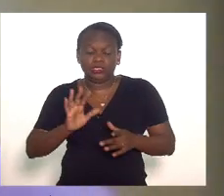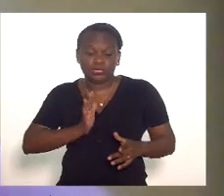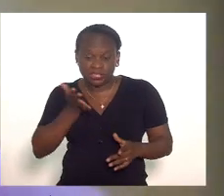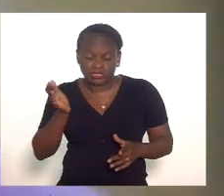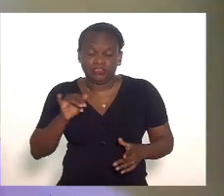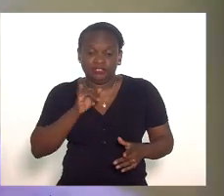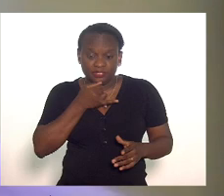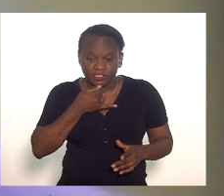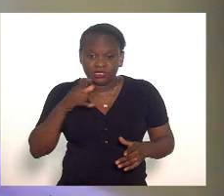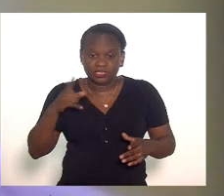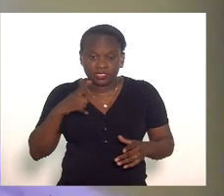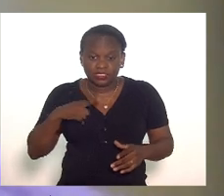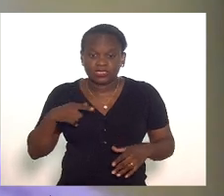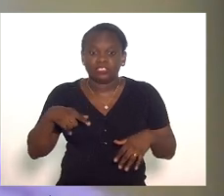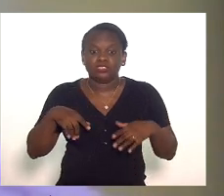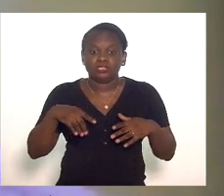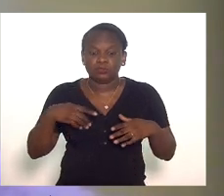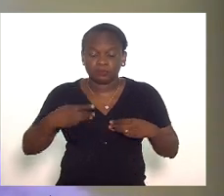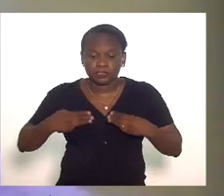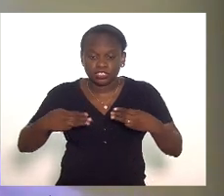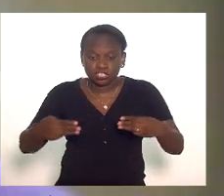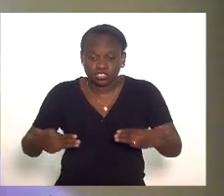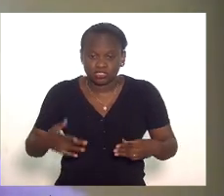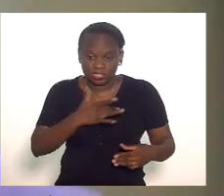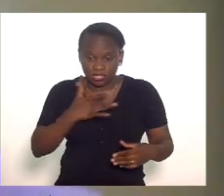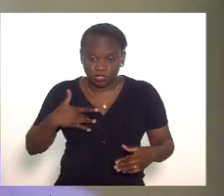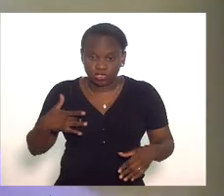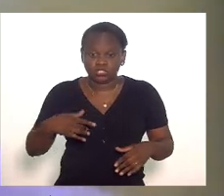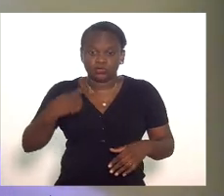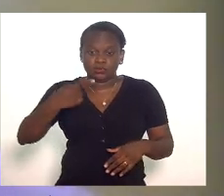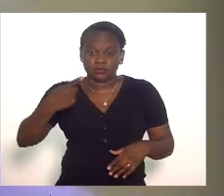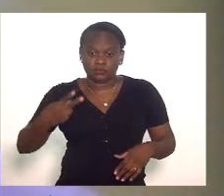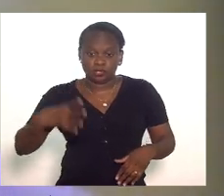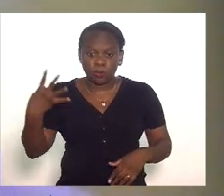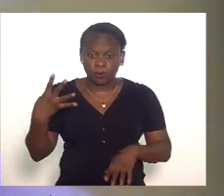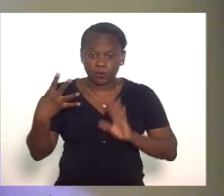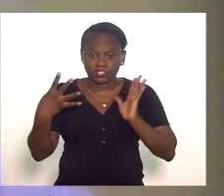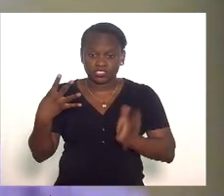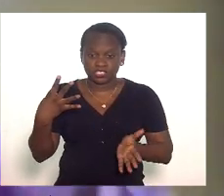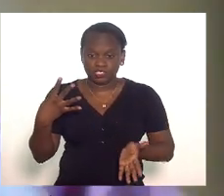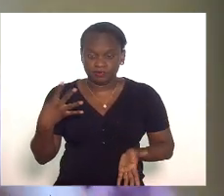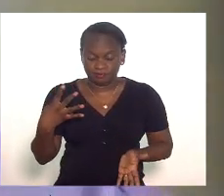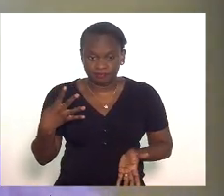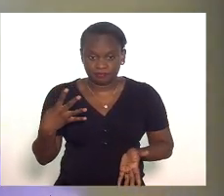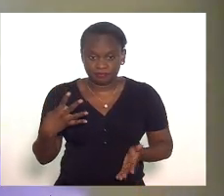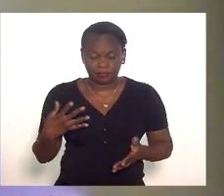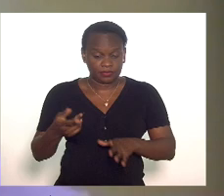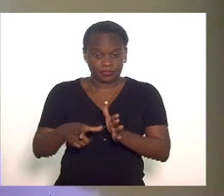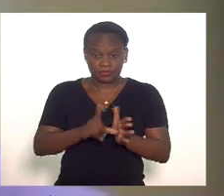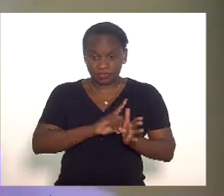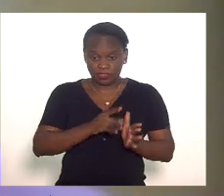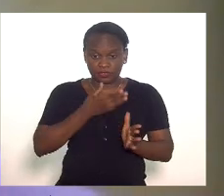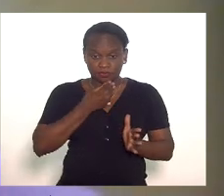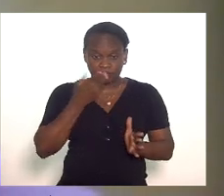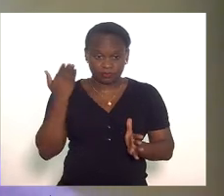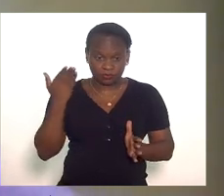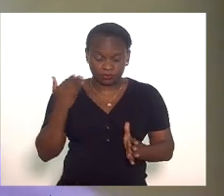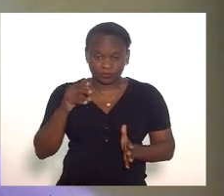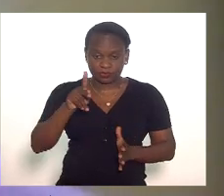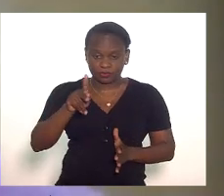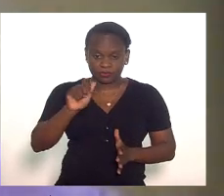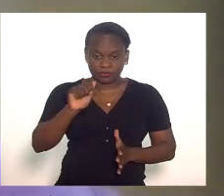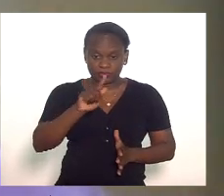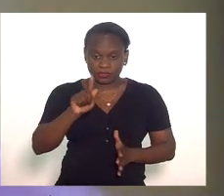nós estamos no quarto ministro da saúde no quarto ministro da saúde o anterior o ministro